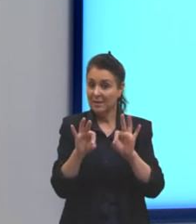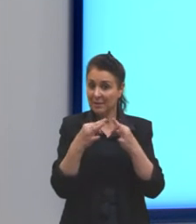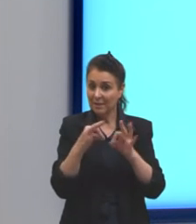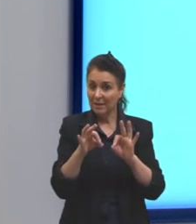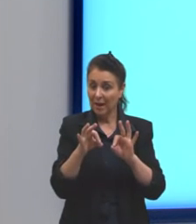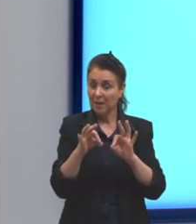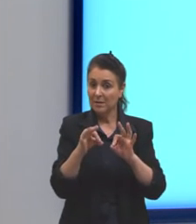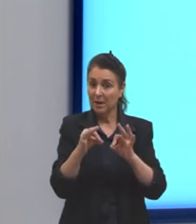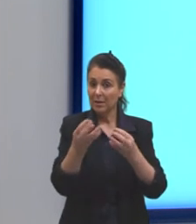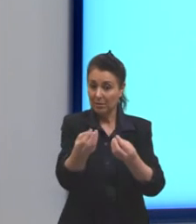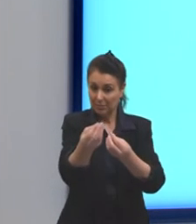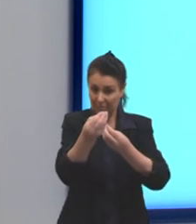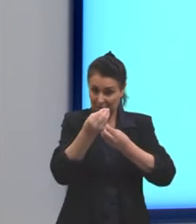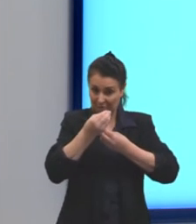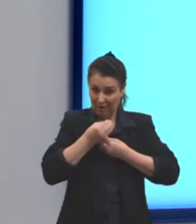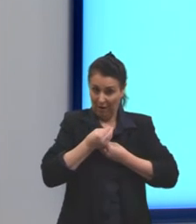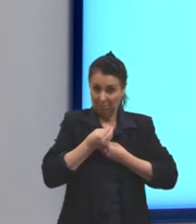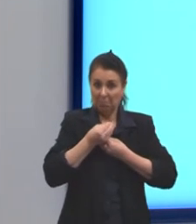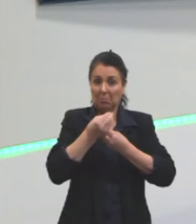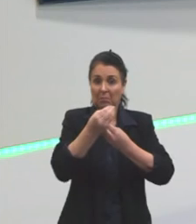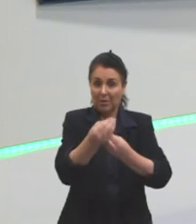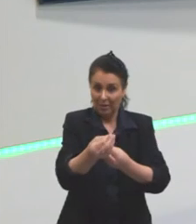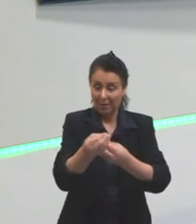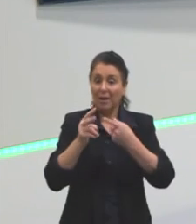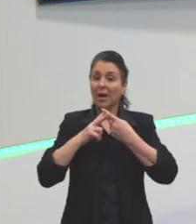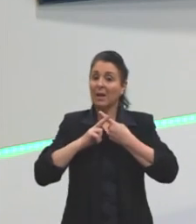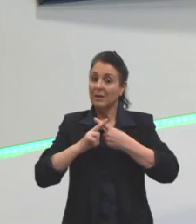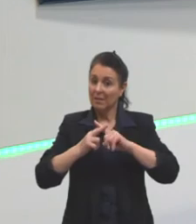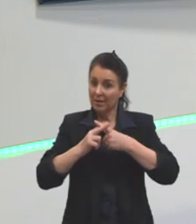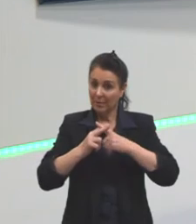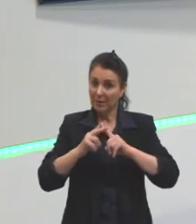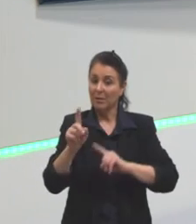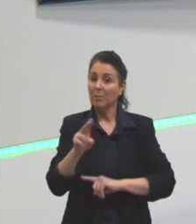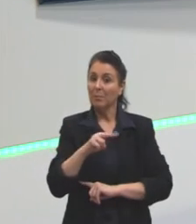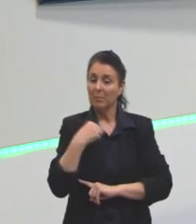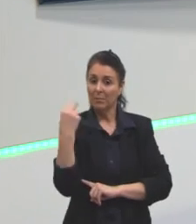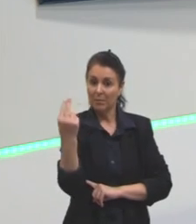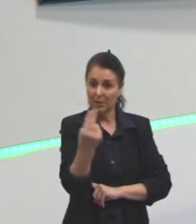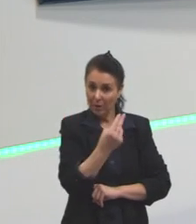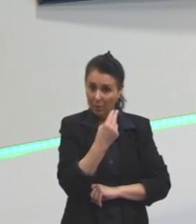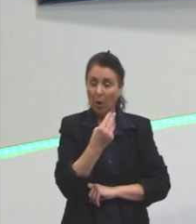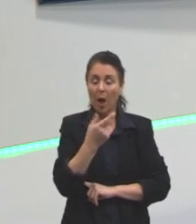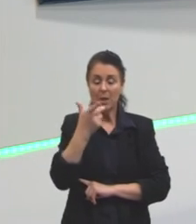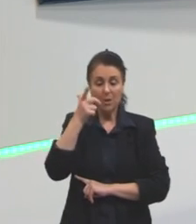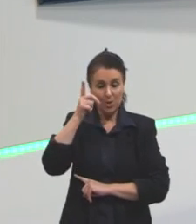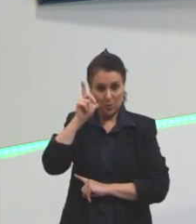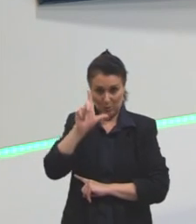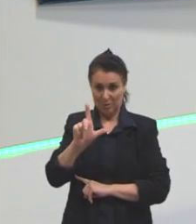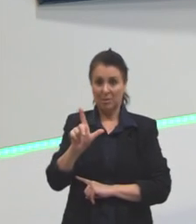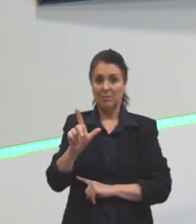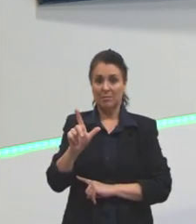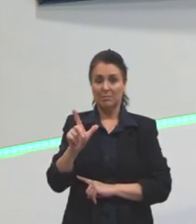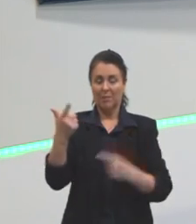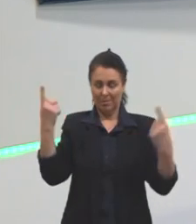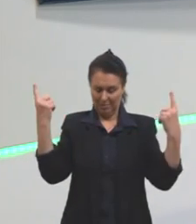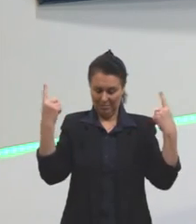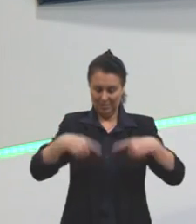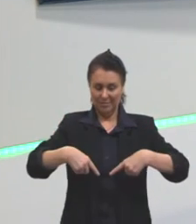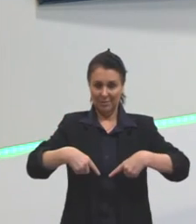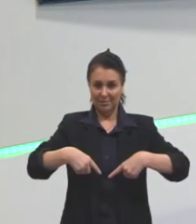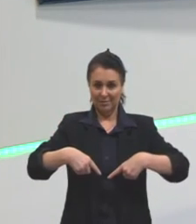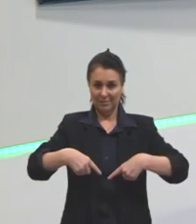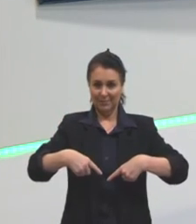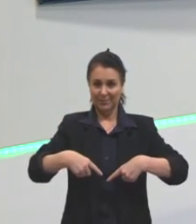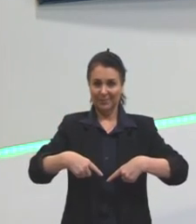nos oferecer as ferramentas necessárias para que a gente tenha uma vitória nesse ringue. Para